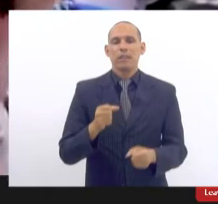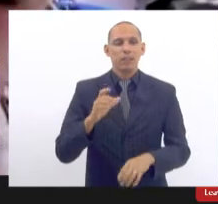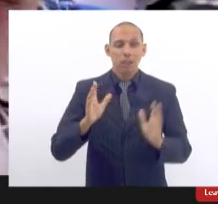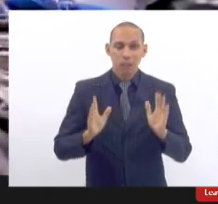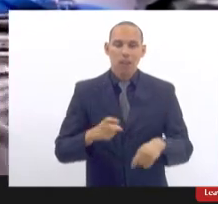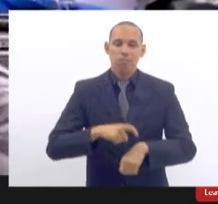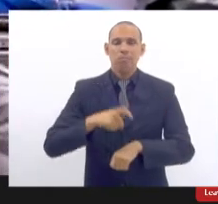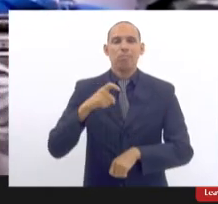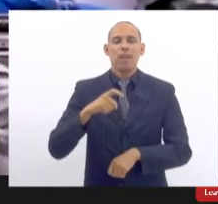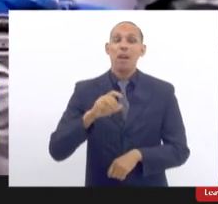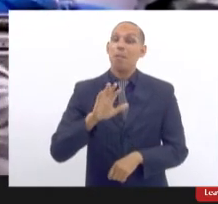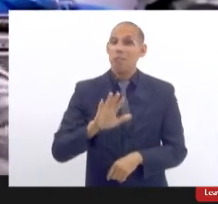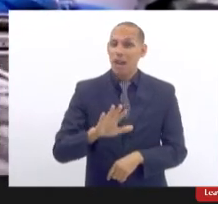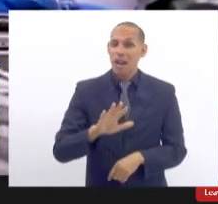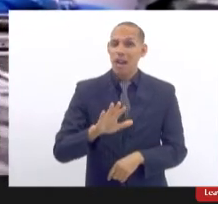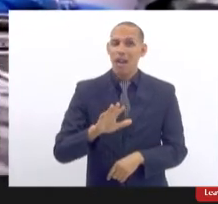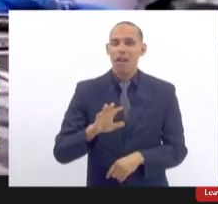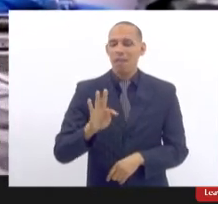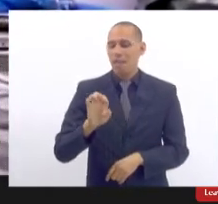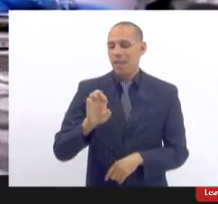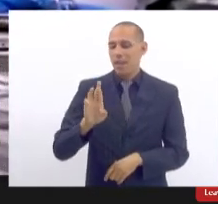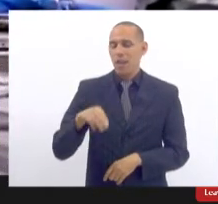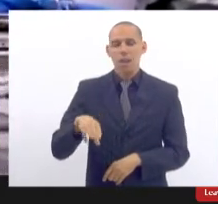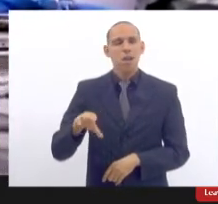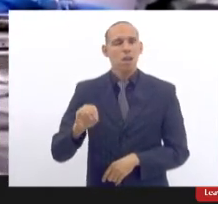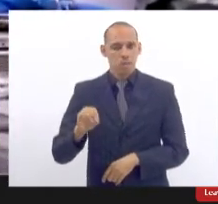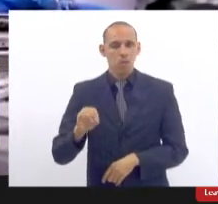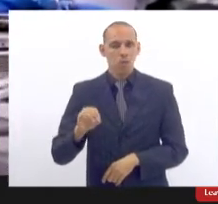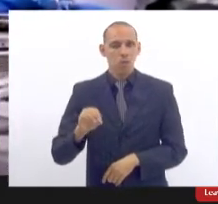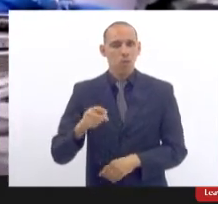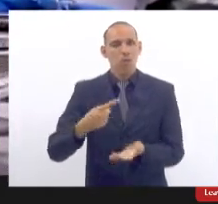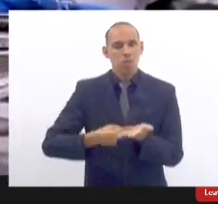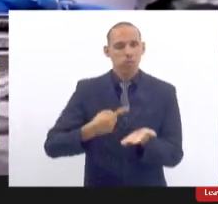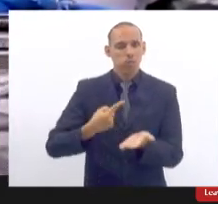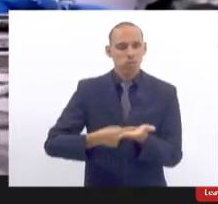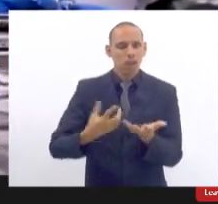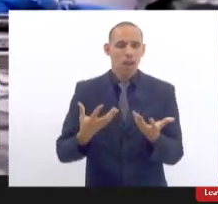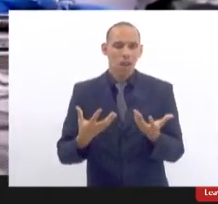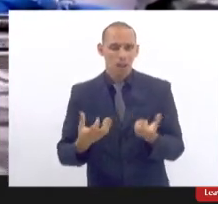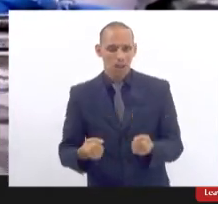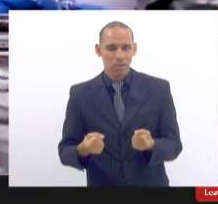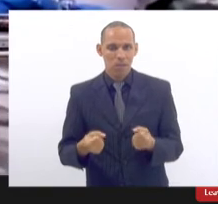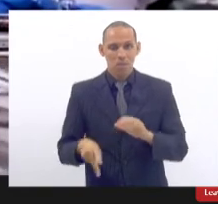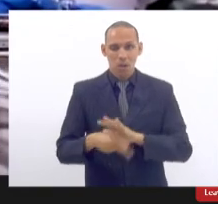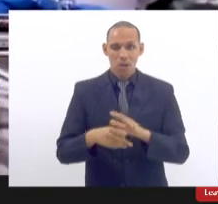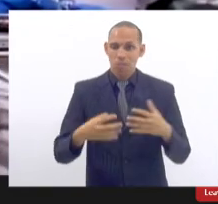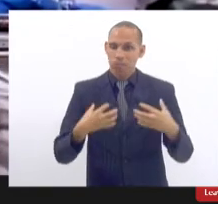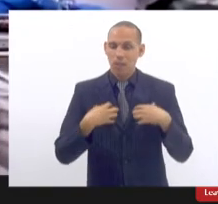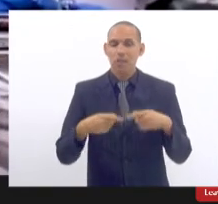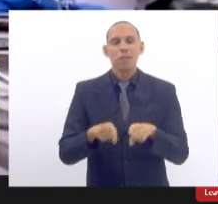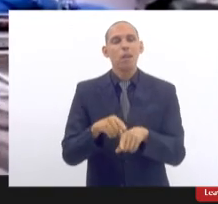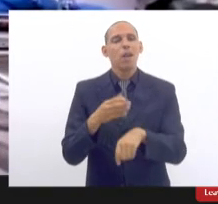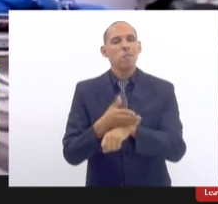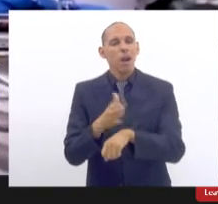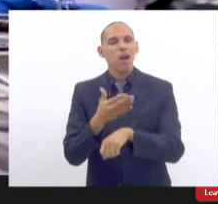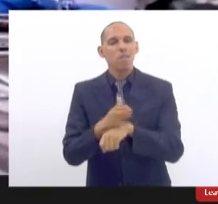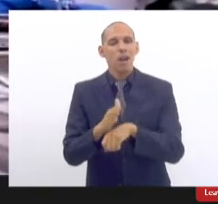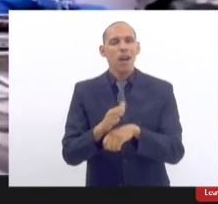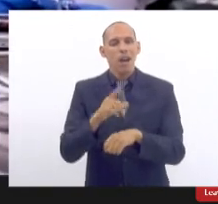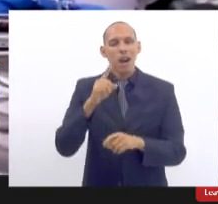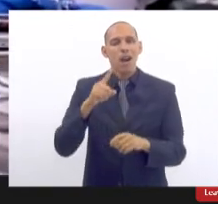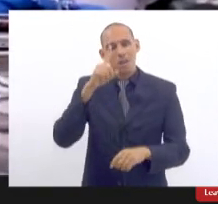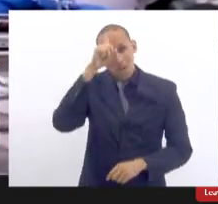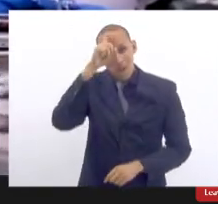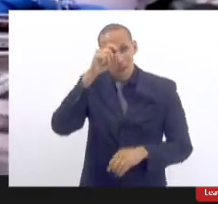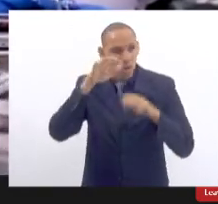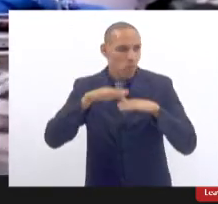em termos do termos de consentimento específico para o silicone e aí a capacitação de uns hospitais de um modo geral